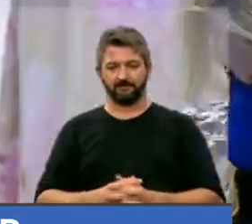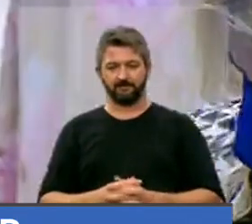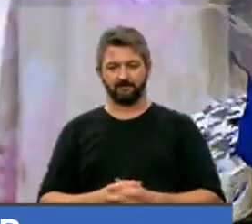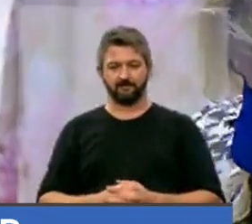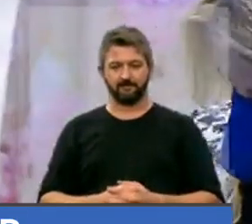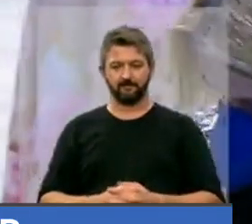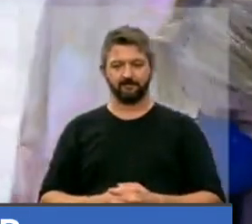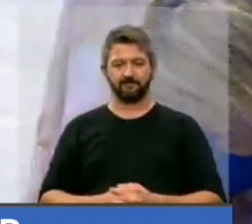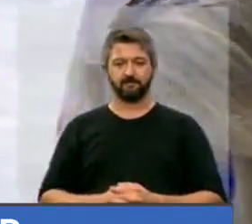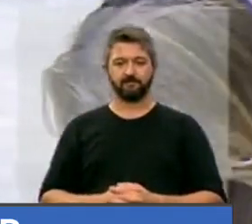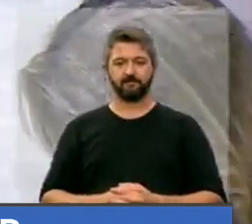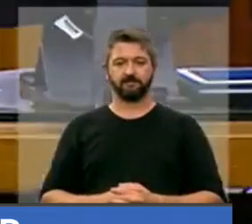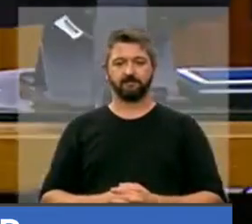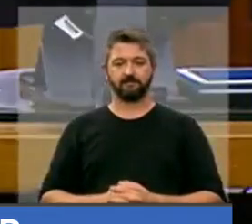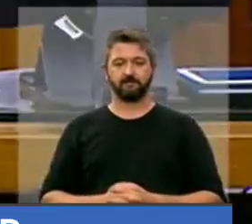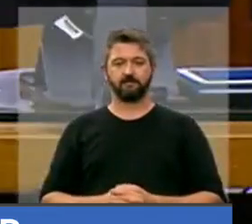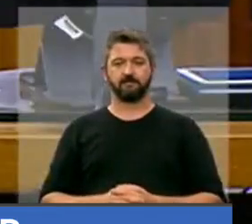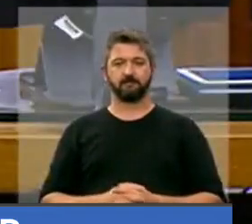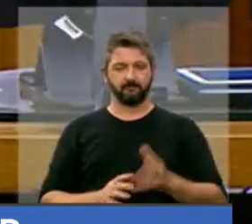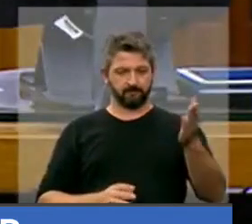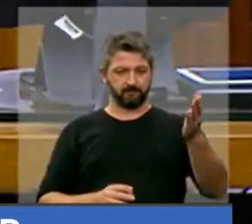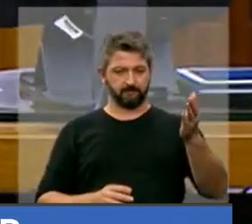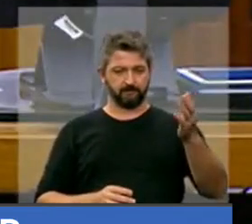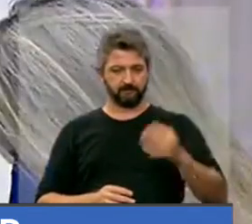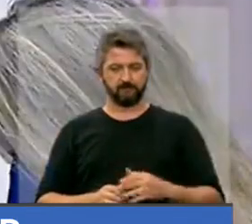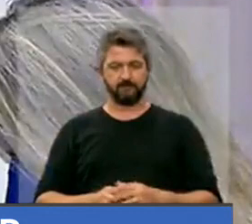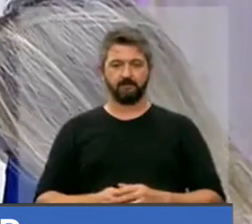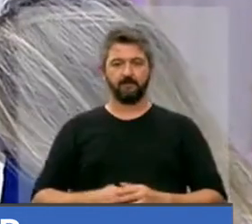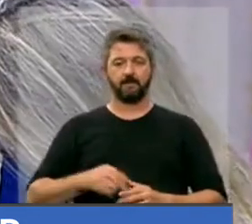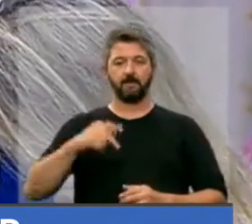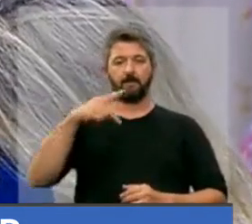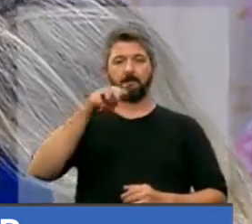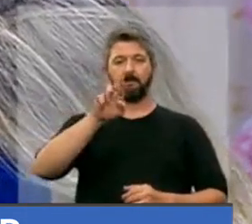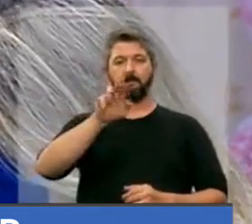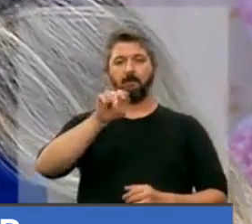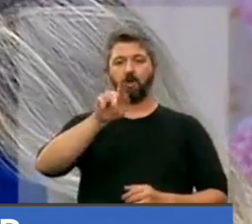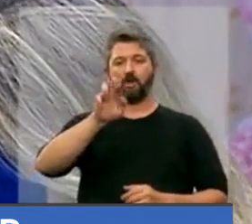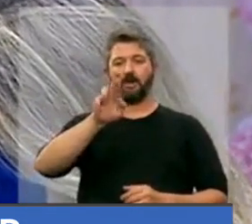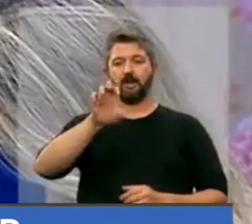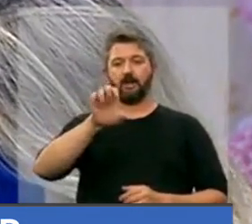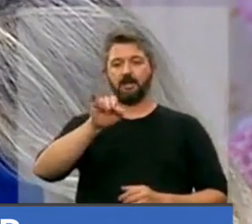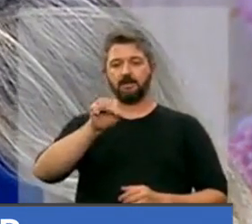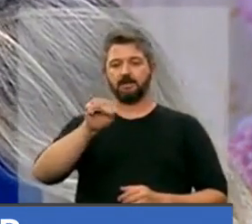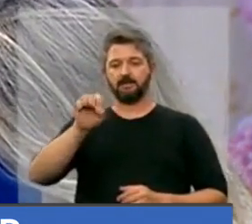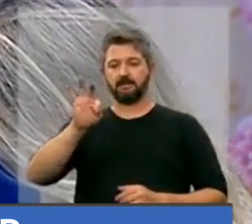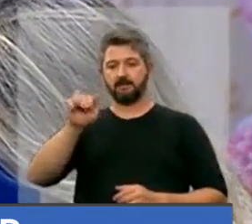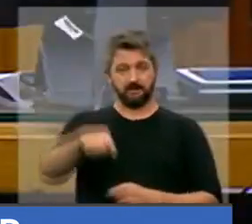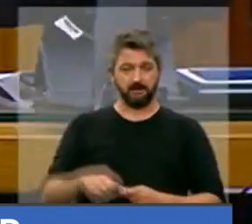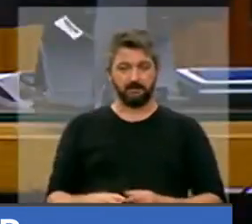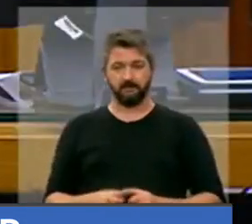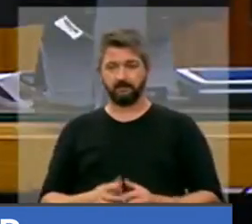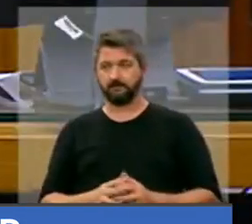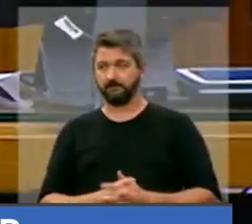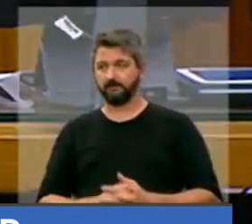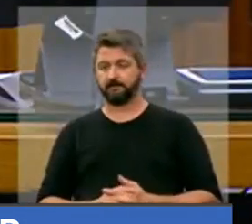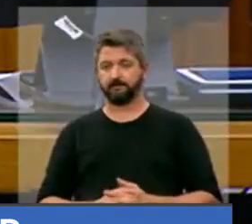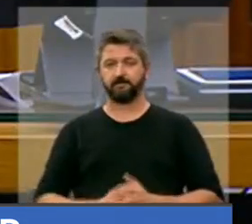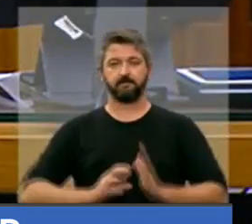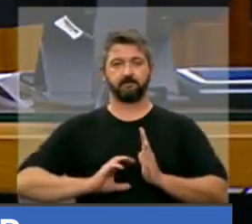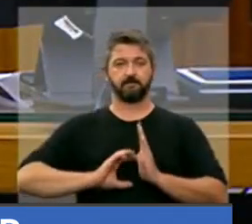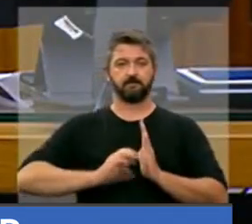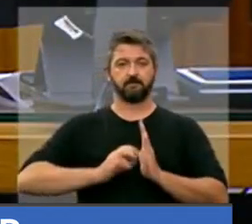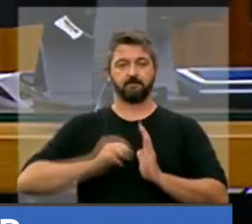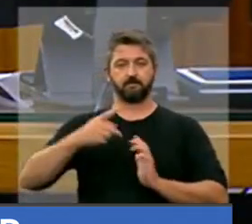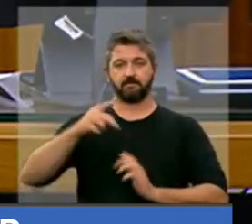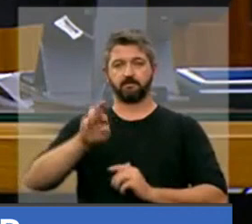retomado em 2022, com o percentual de contribuição da União em 12,5% e chegando a